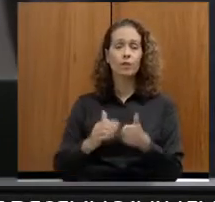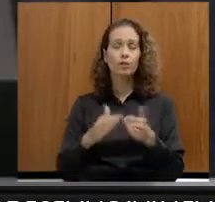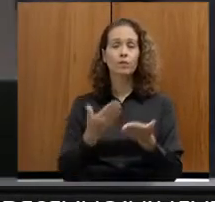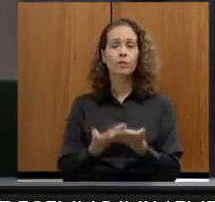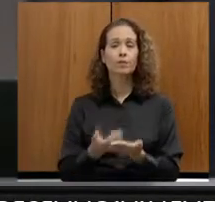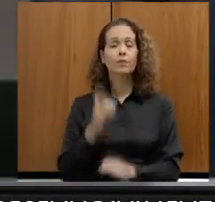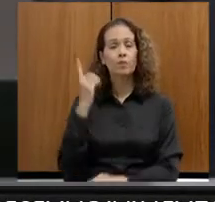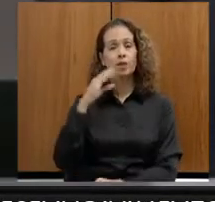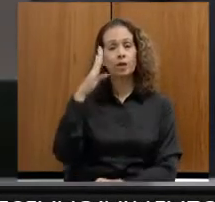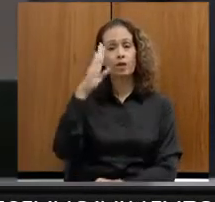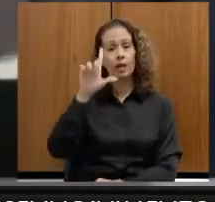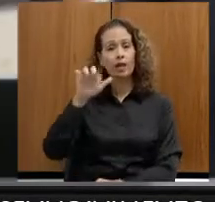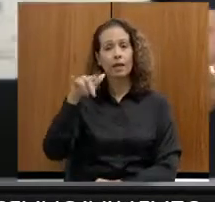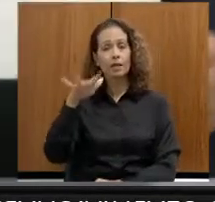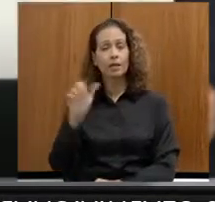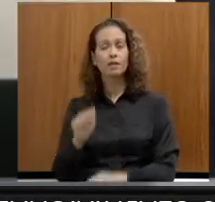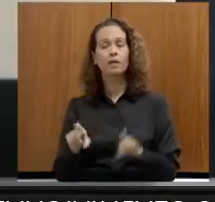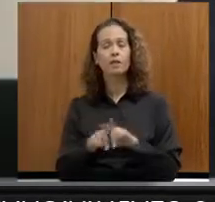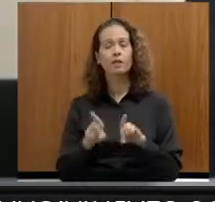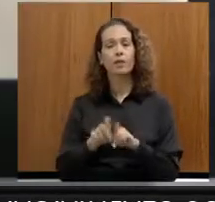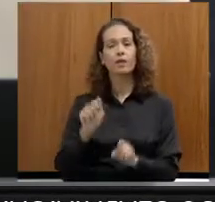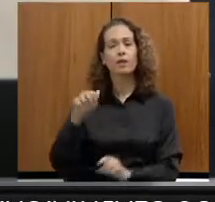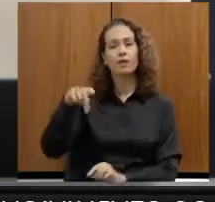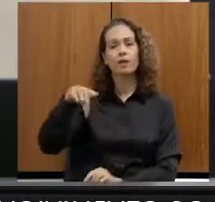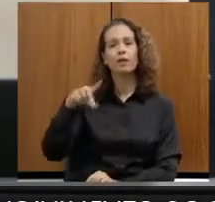deputada Leninha e deputado André Quintão.